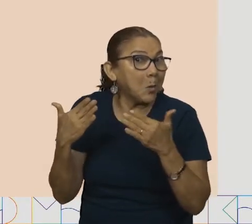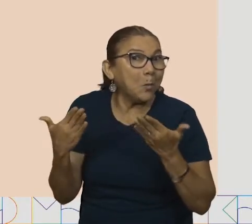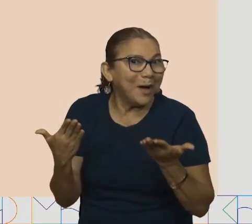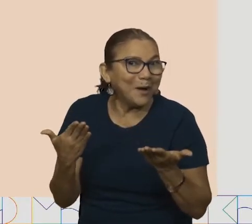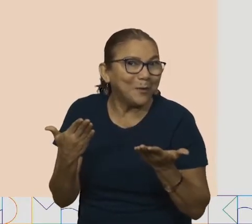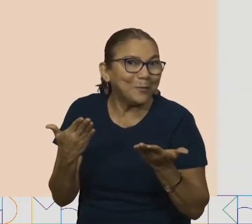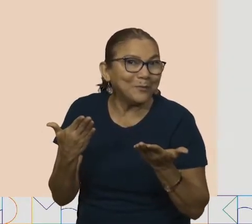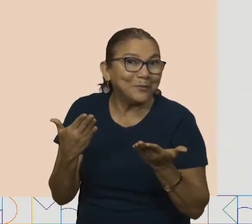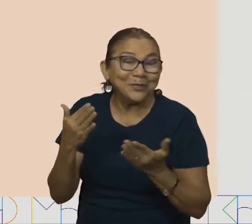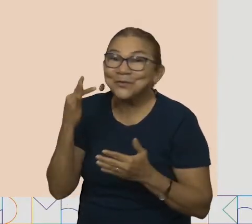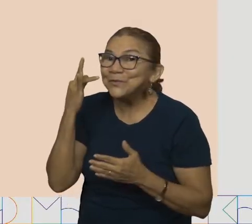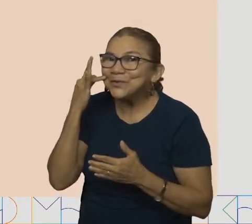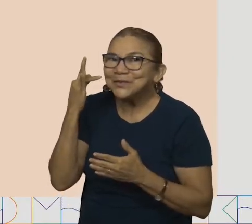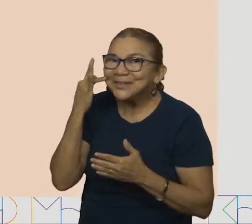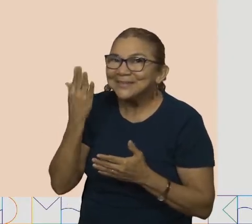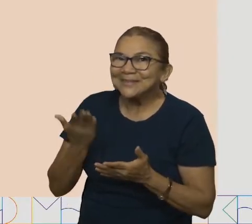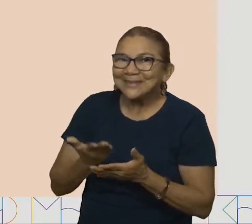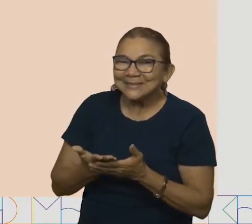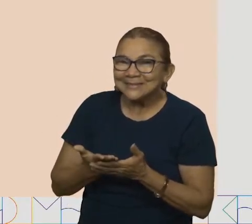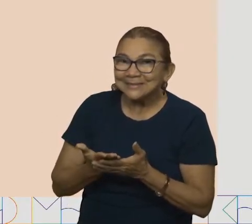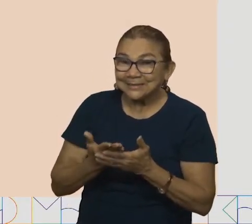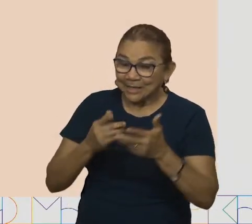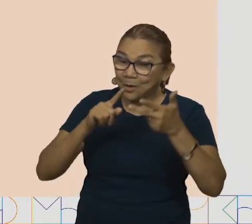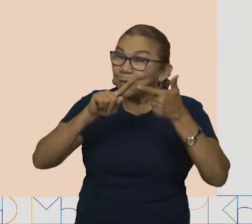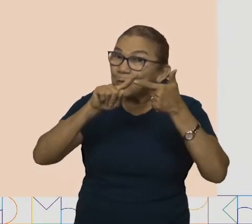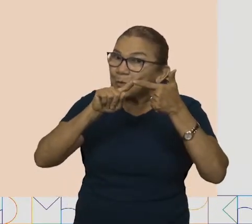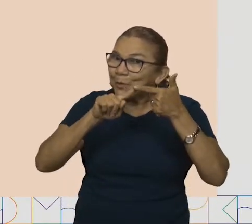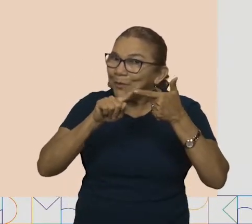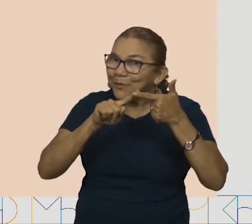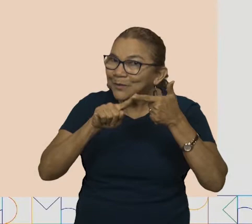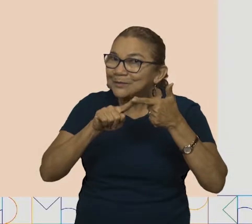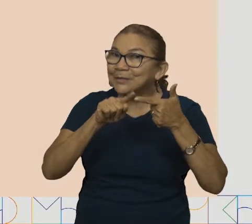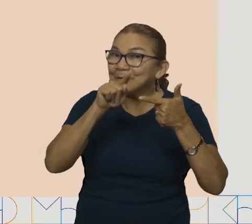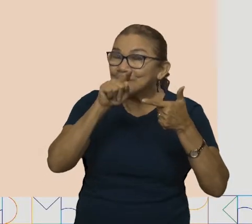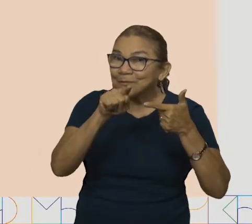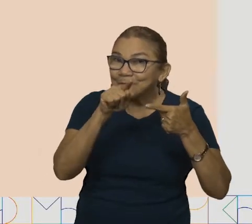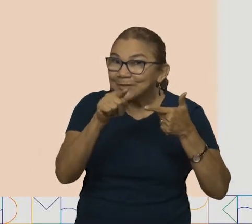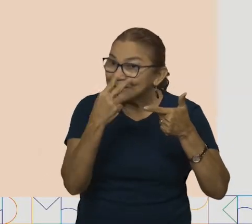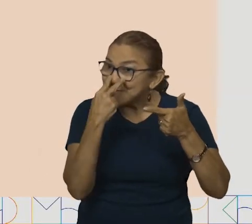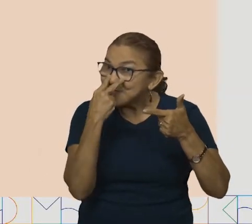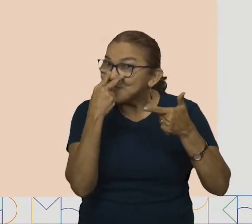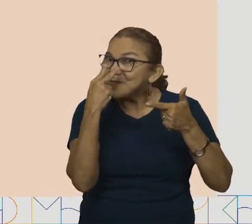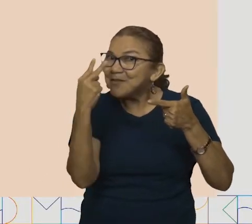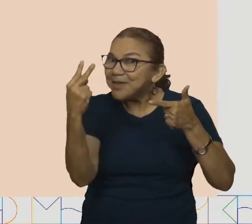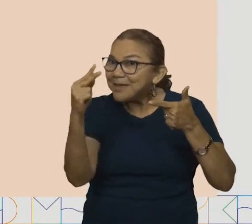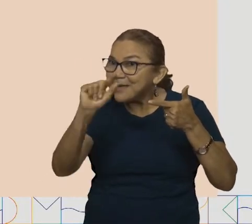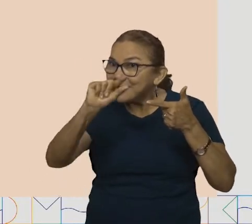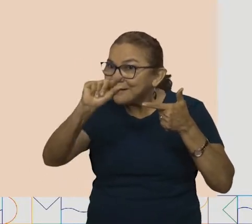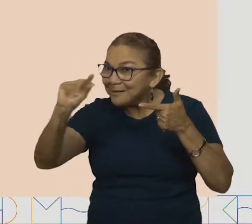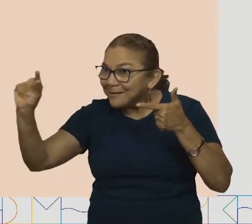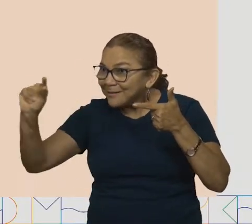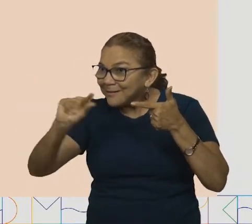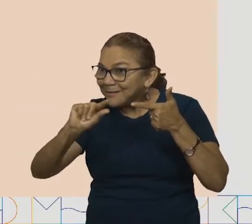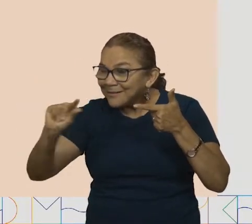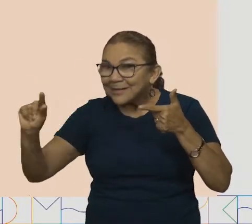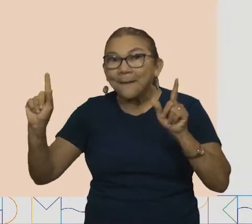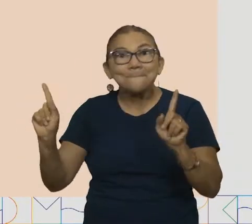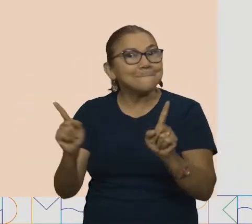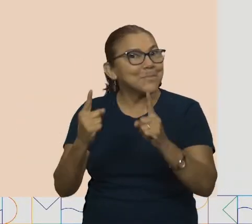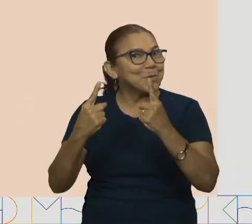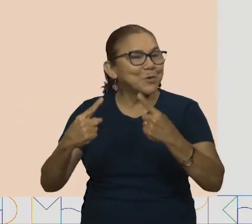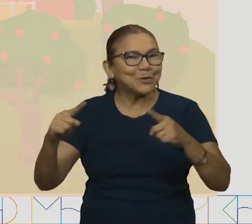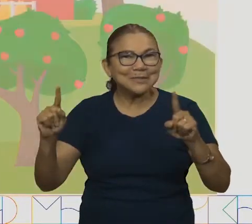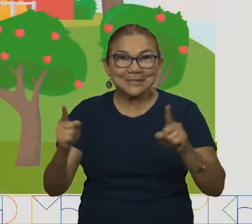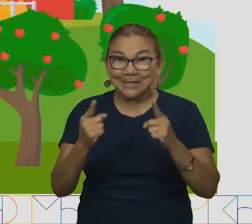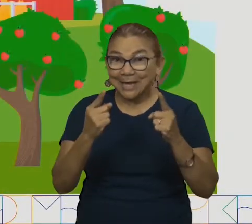número 2, ouça com atenção a cantiga seguinte. Mas antes, crianças, olhem